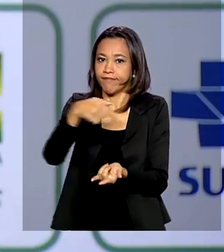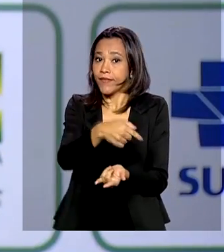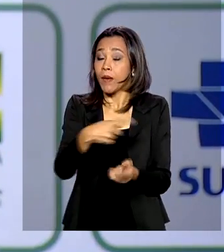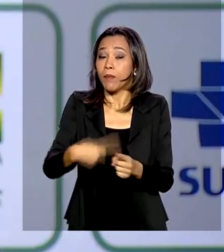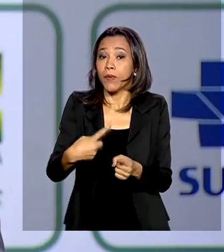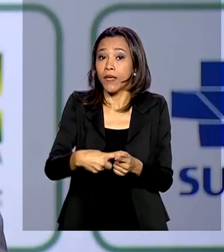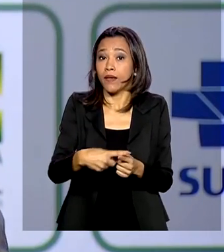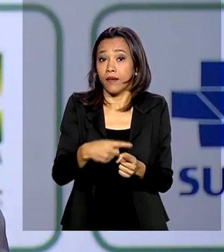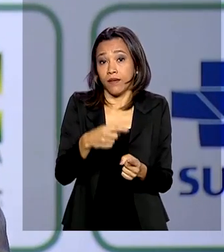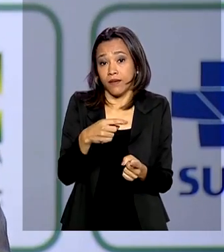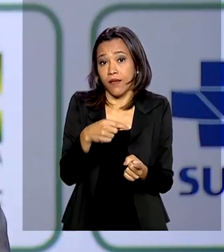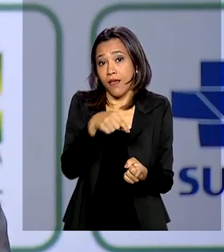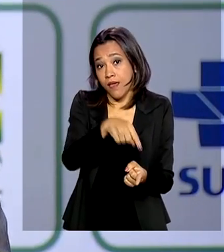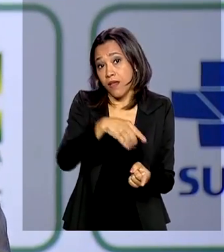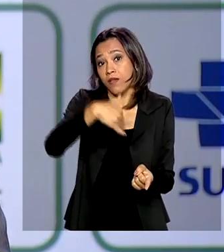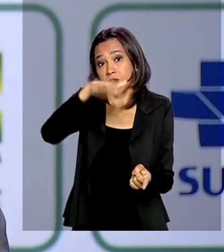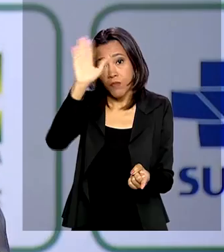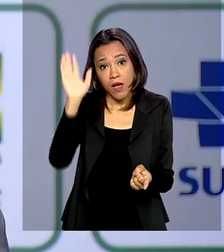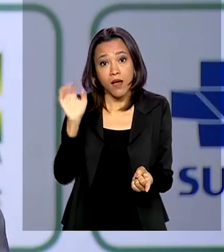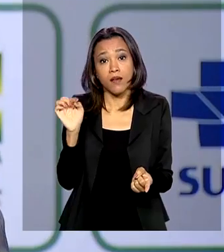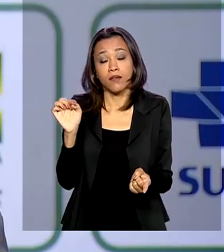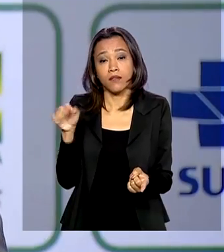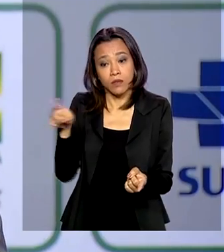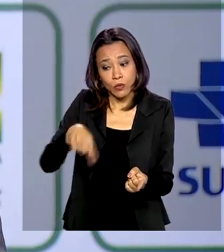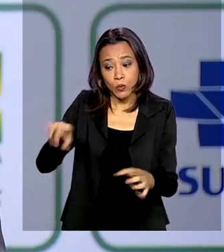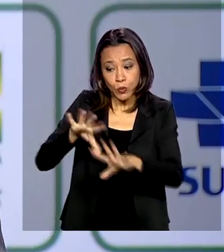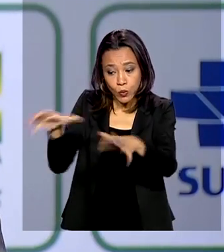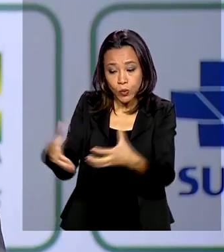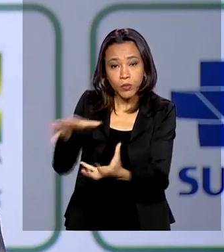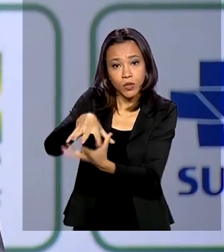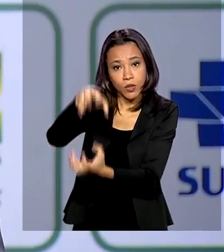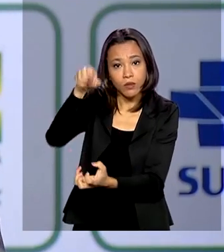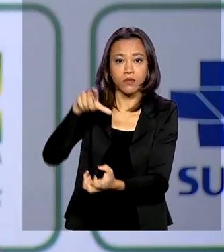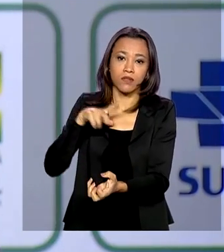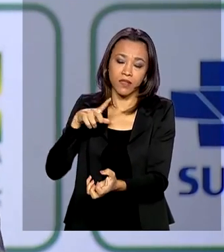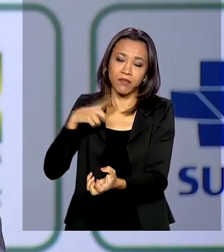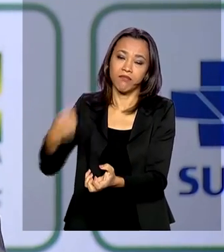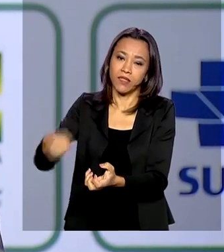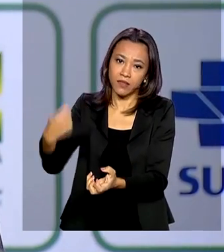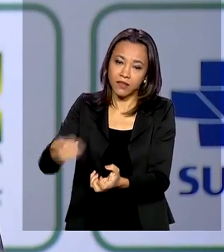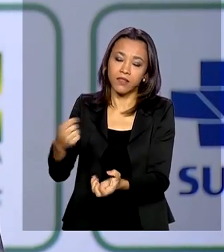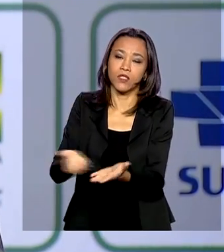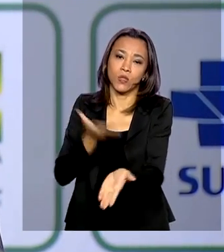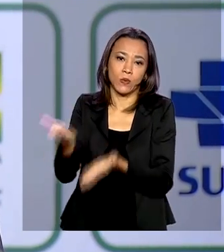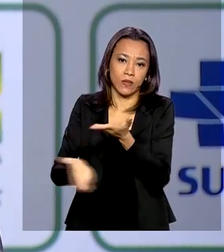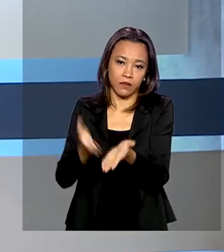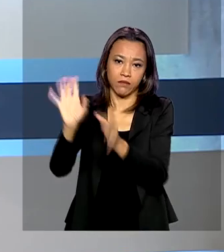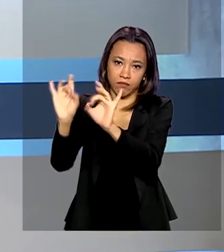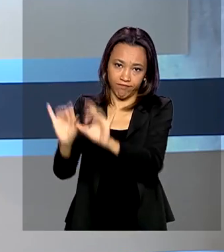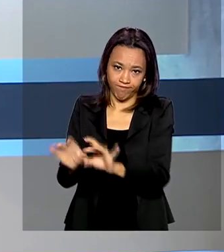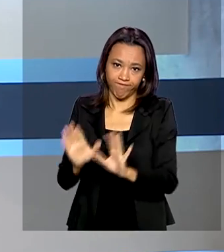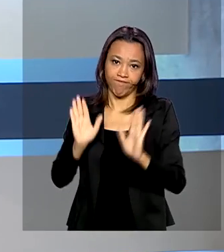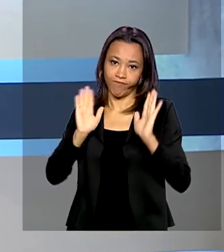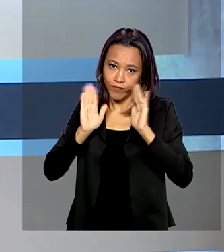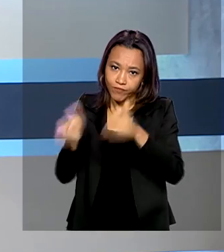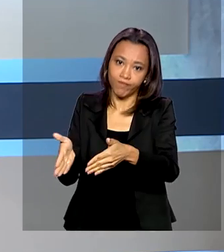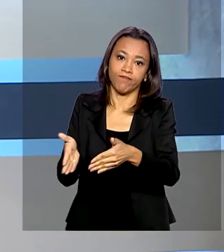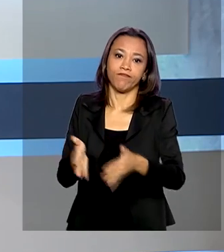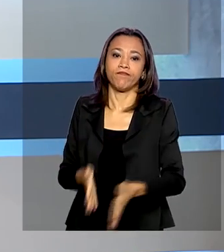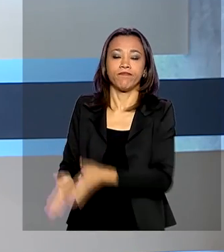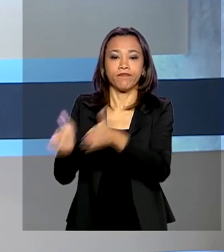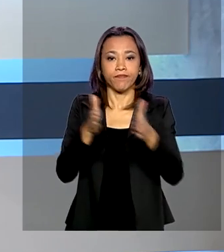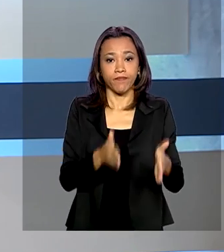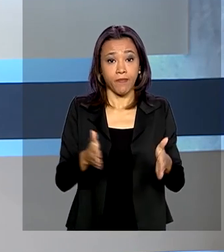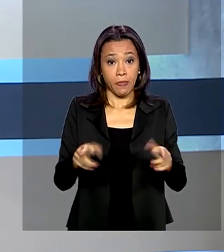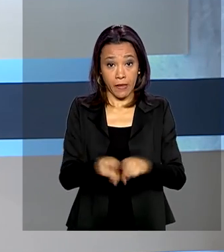infelizmente, são os que desenvolvem a maior necessidade de cuidado intensivo. E o ministro